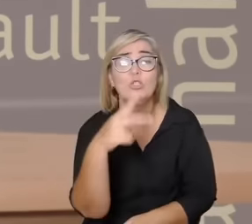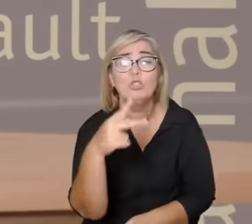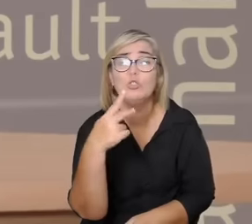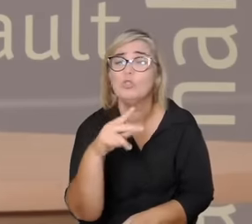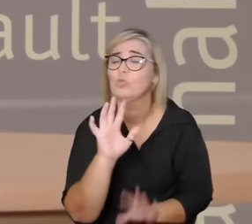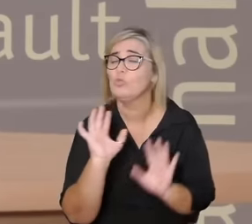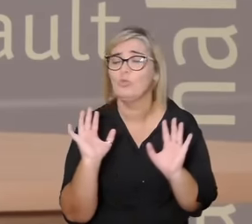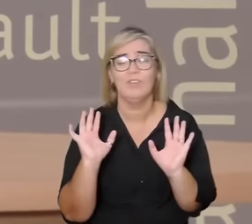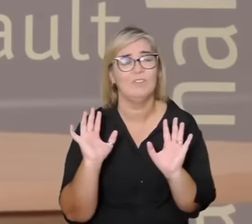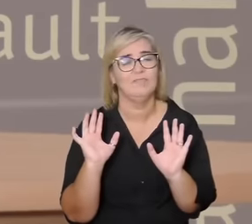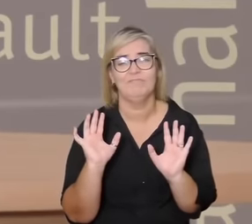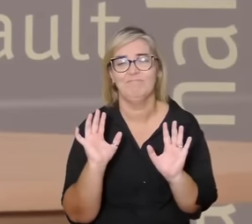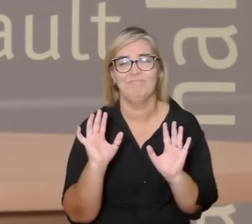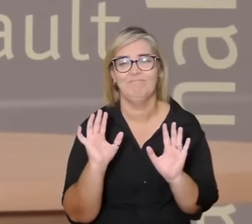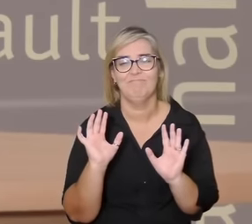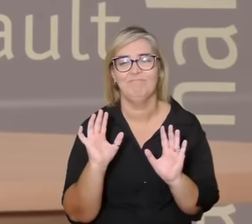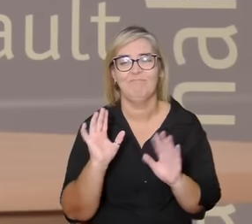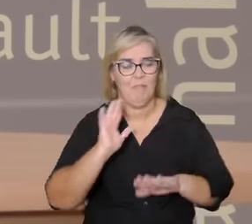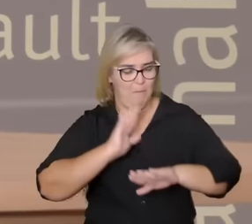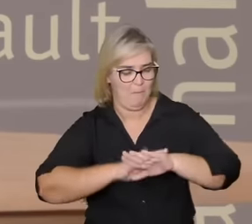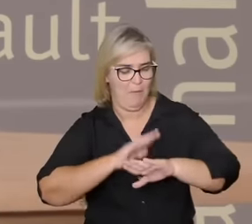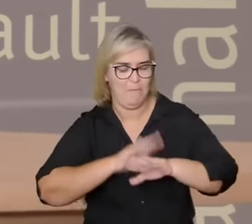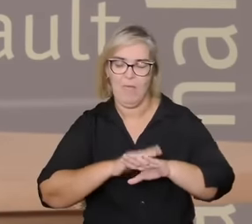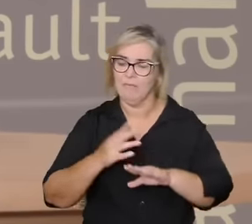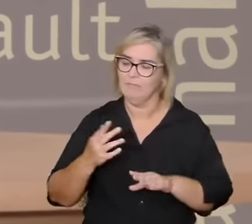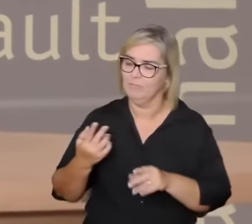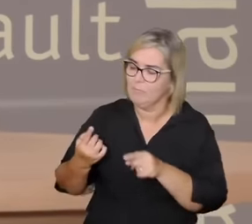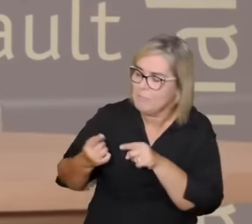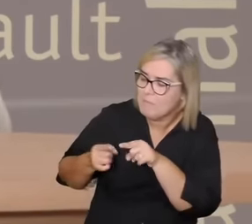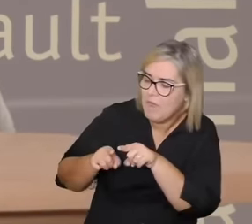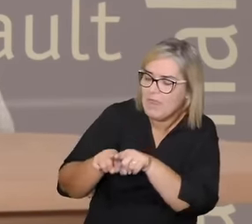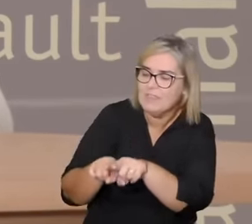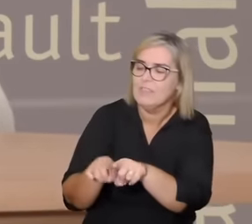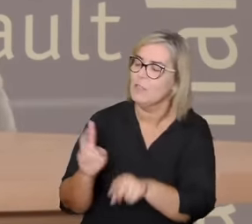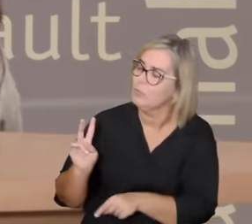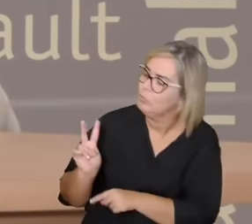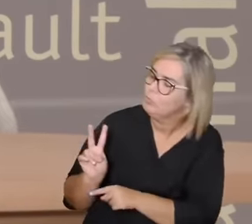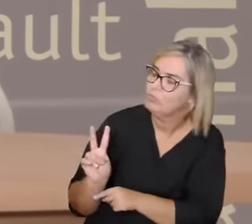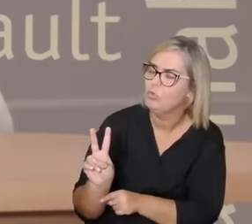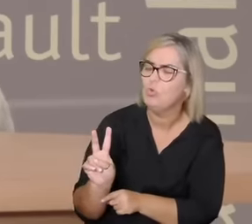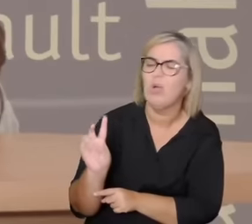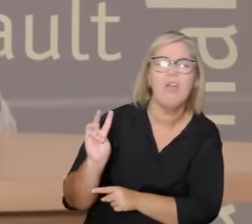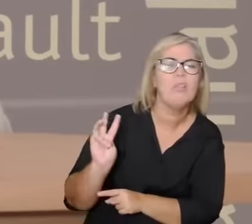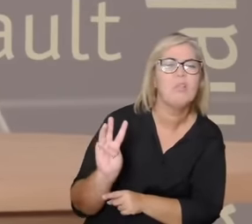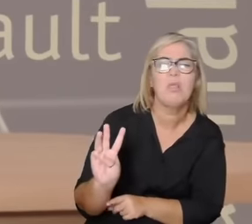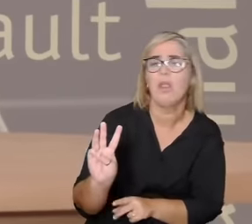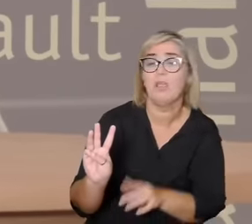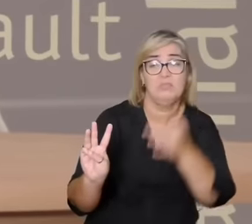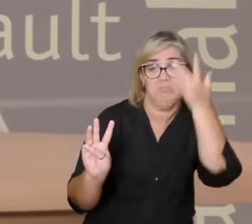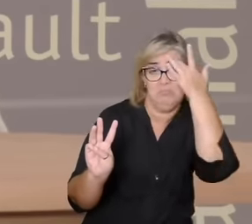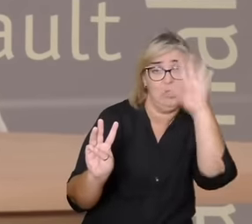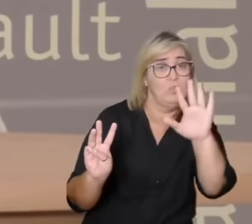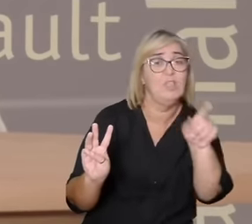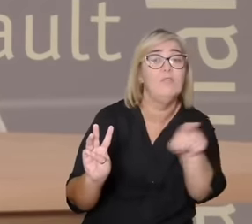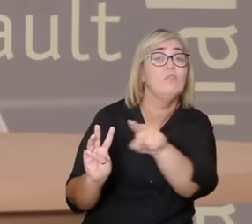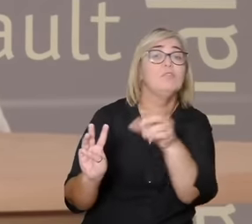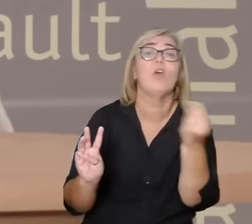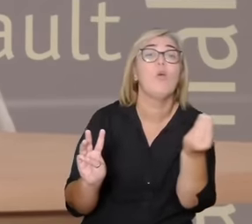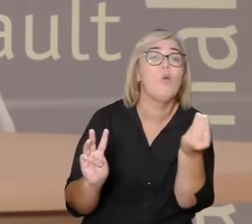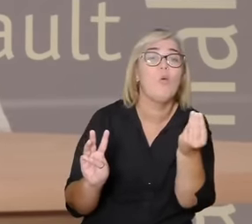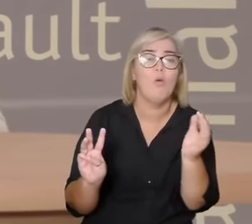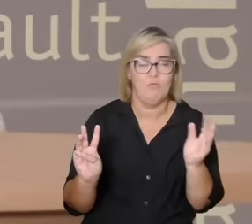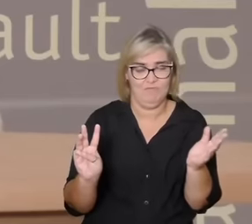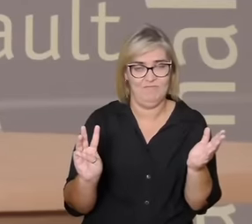vão poder fazer na parceria vão fazer como duas pessoas ou três dependendo do seu formato de relacionamento